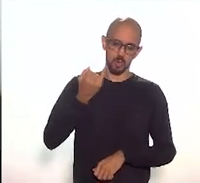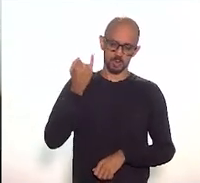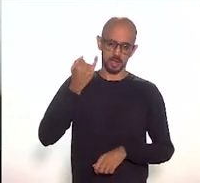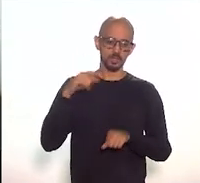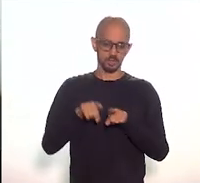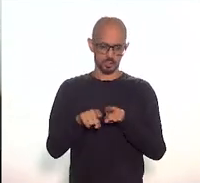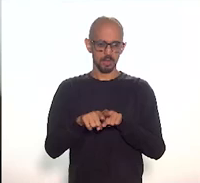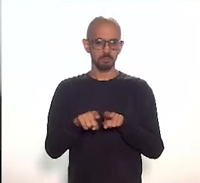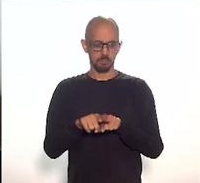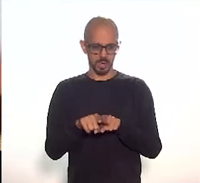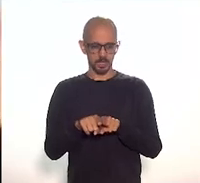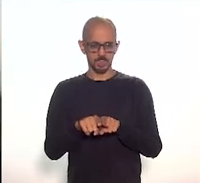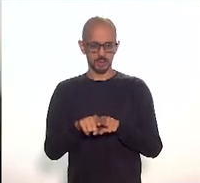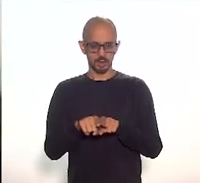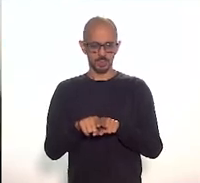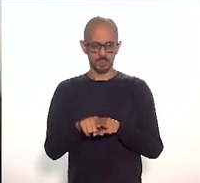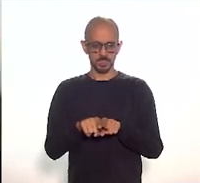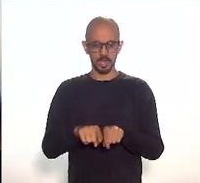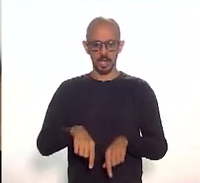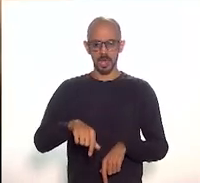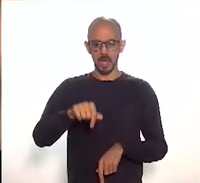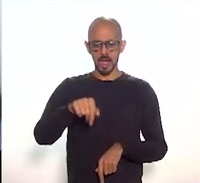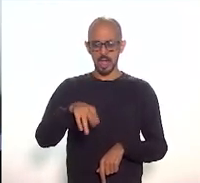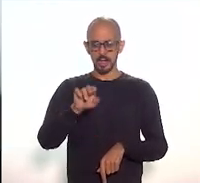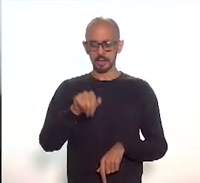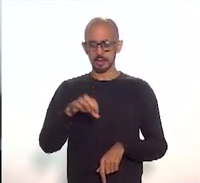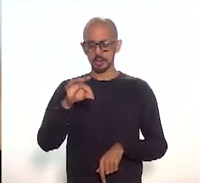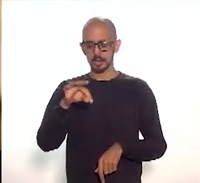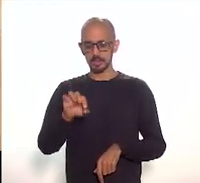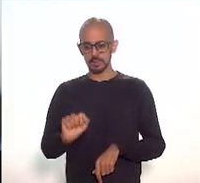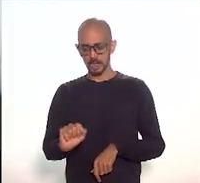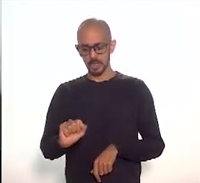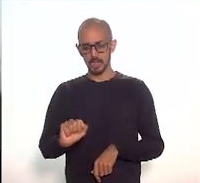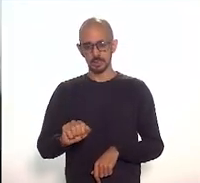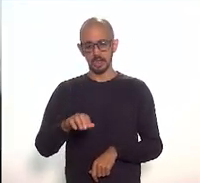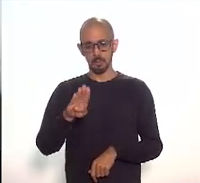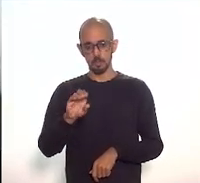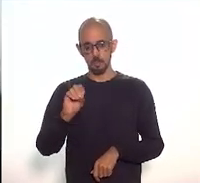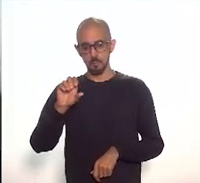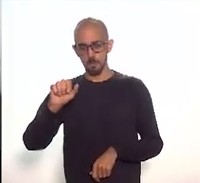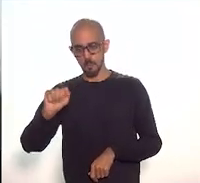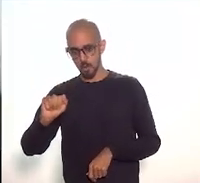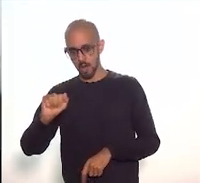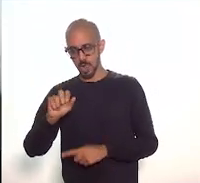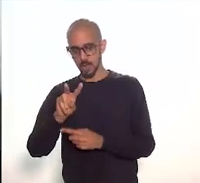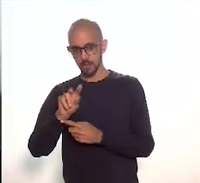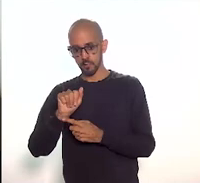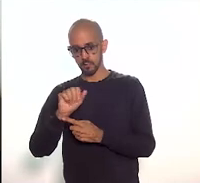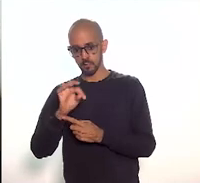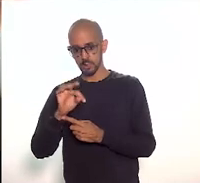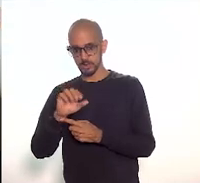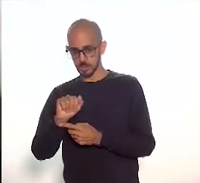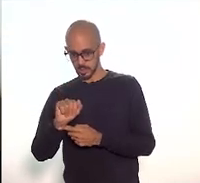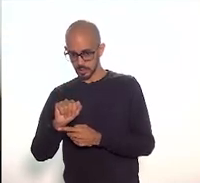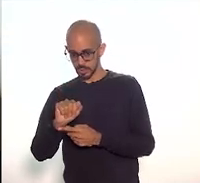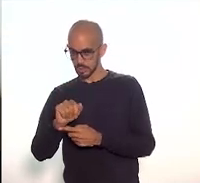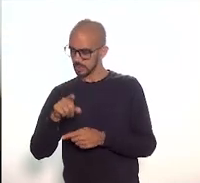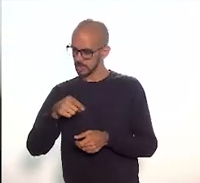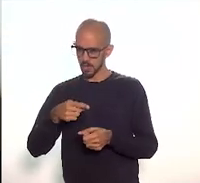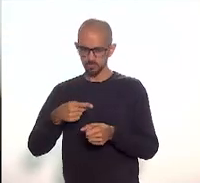toda a Quinta da Boa Vista e o seu entorno, o tradicional bairro imperial.